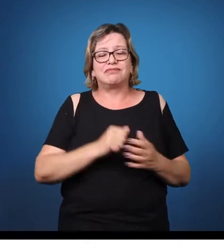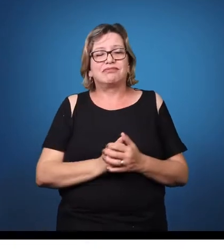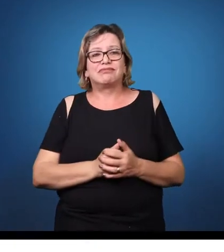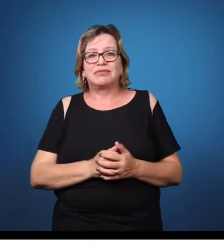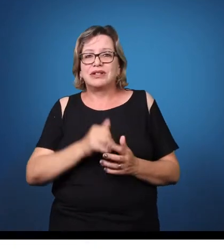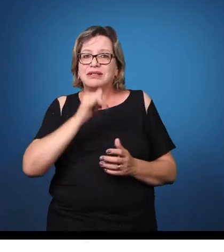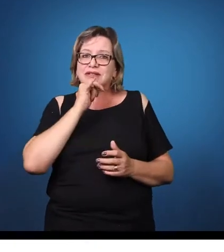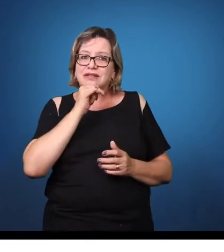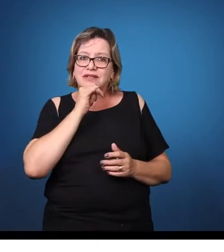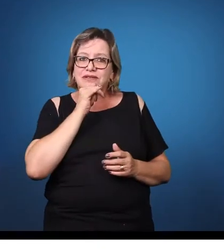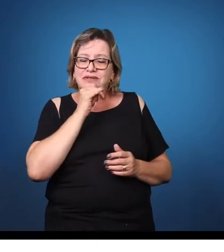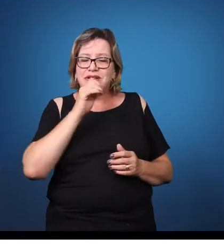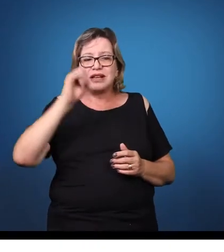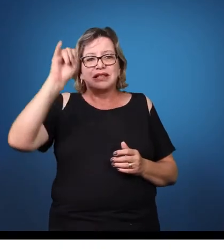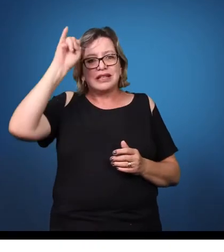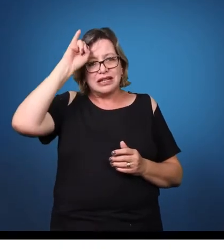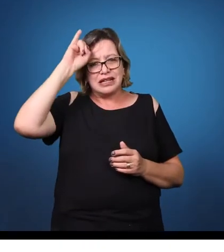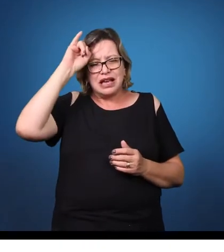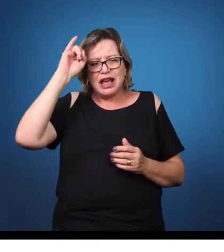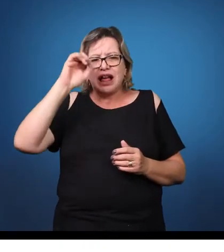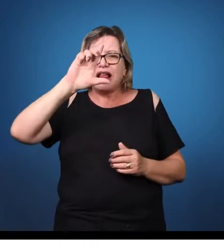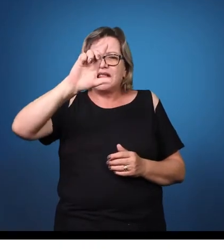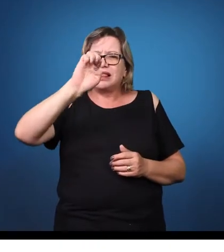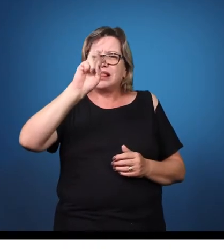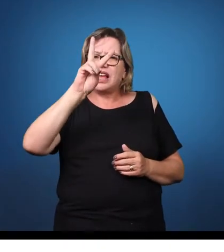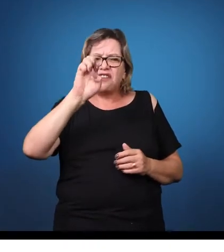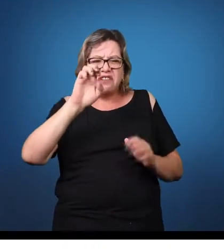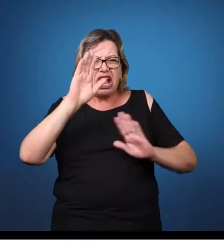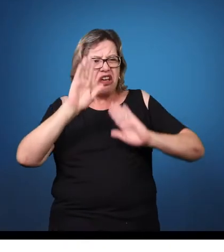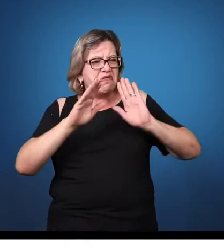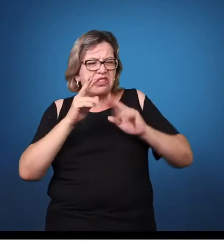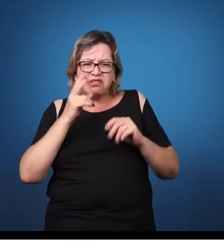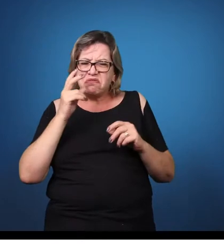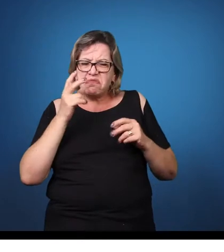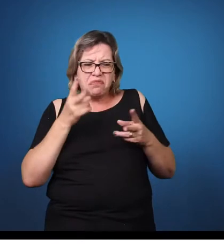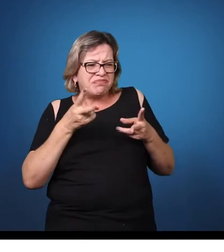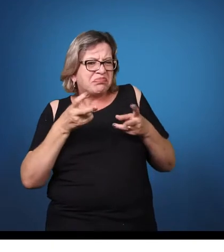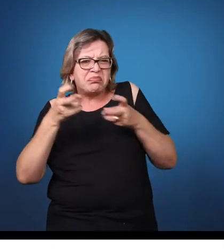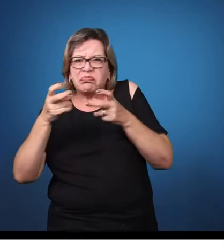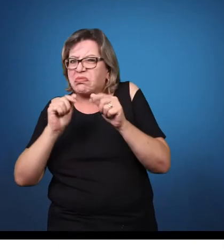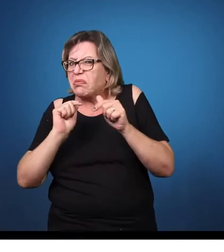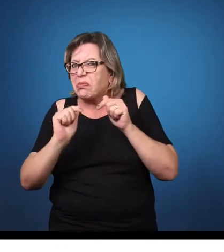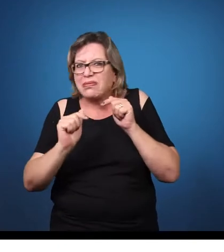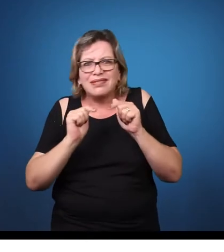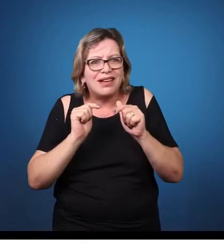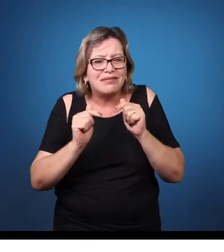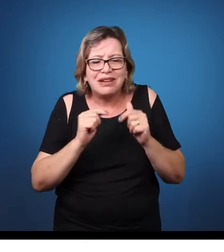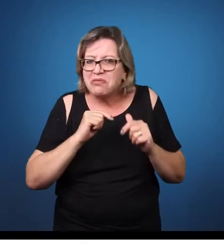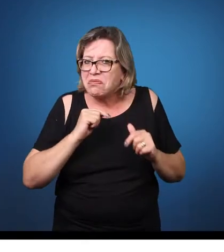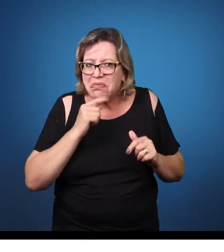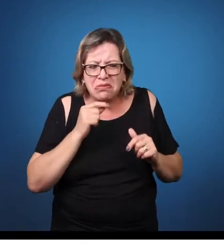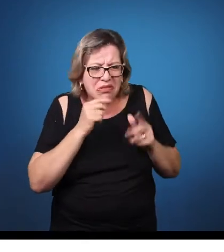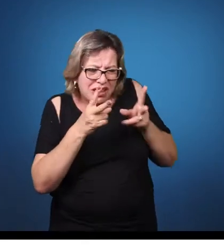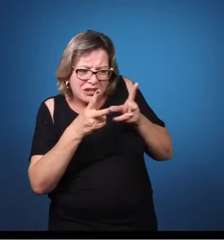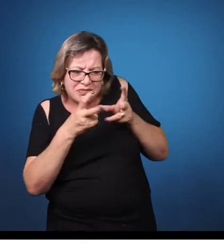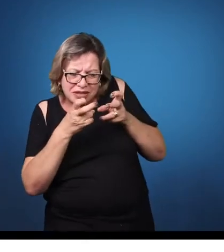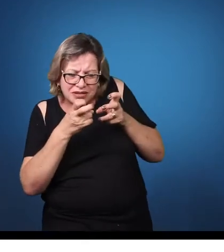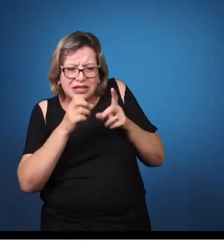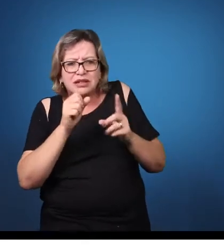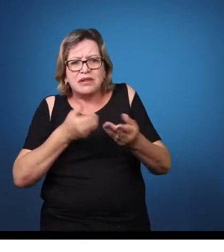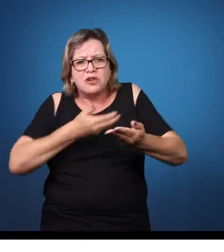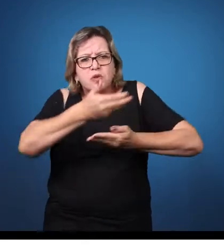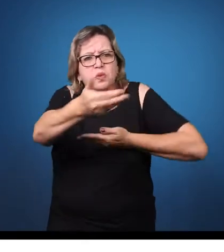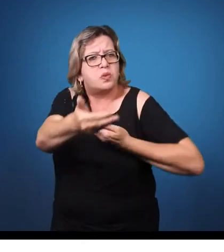universidade é quando você tem um aluno que apresenta uma característica de deficiência intelectual. Ele tem uma